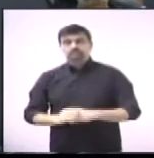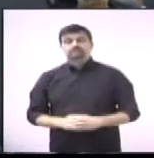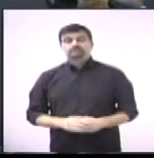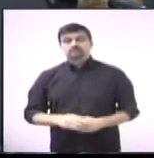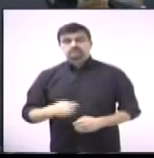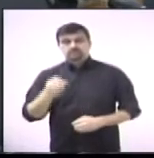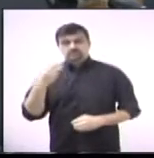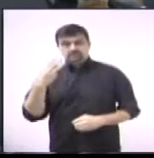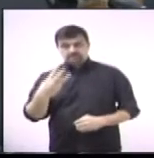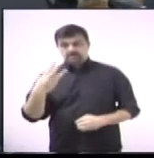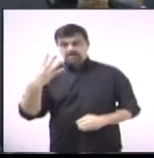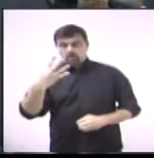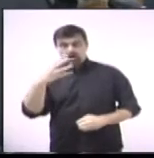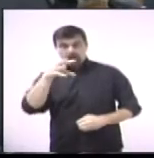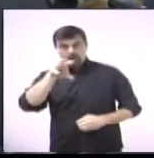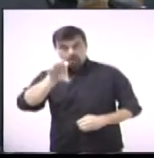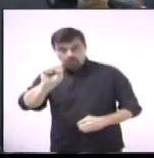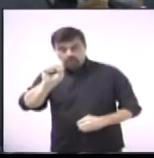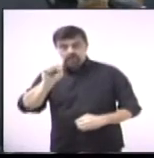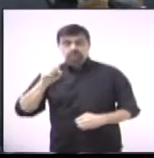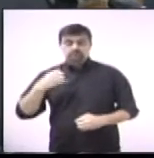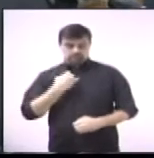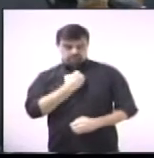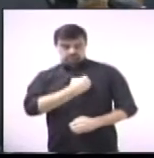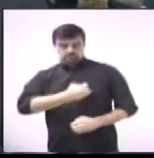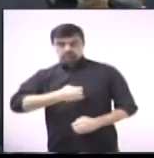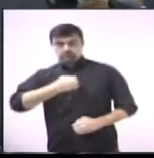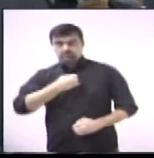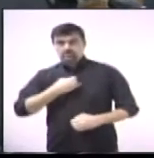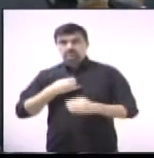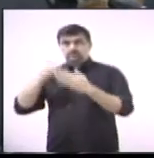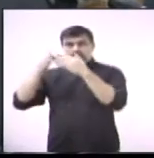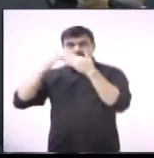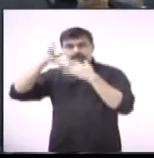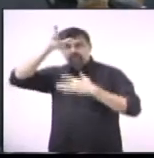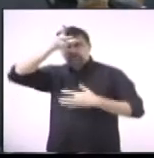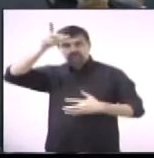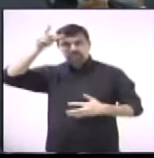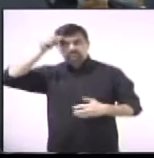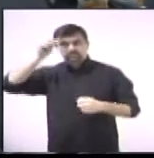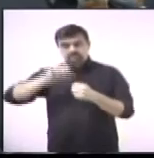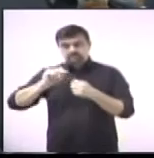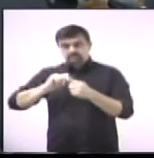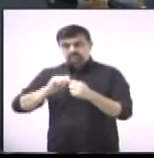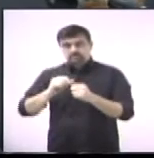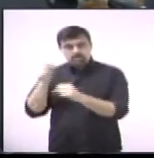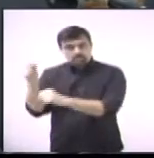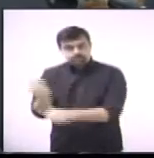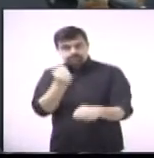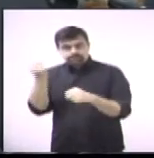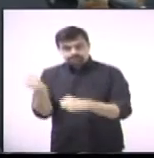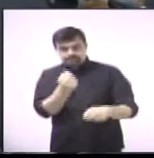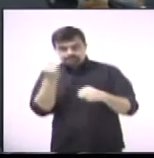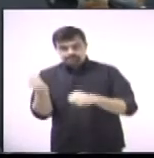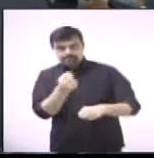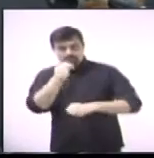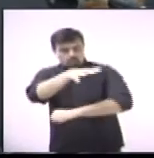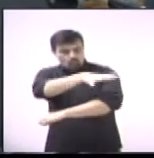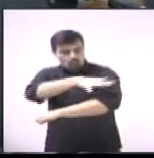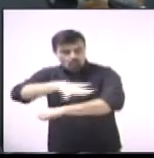348 do vereador Dr. João Mota sugere ao executivo a limpeza da área pública